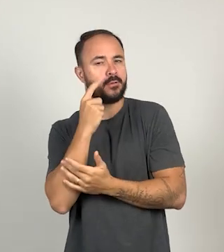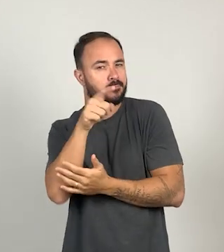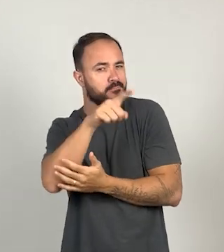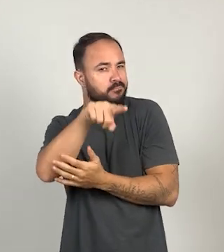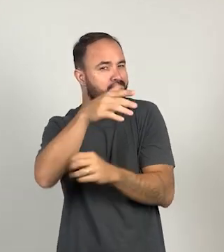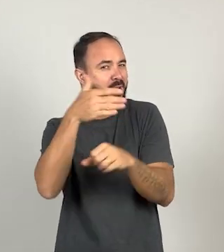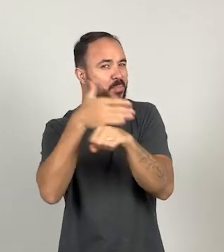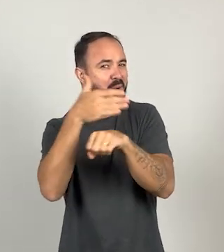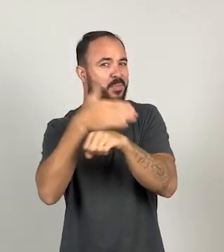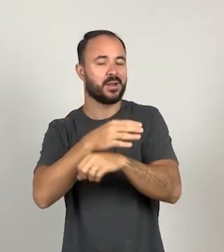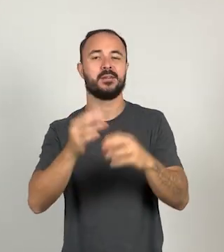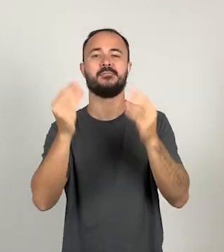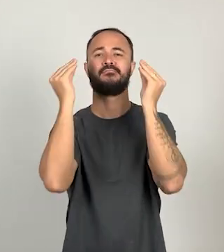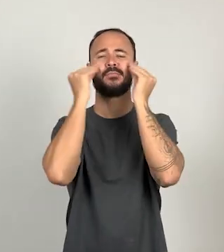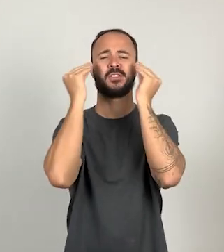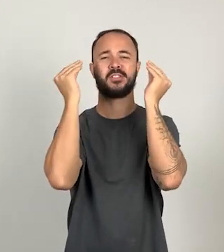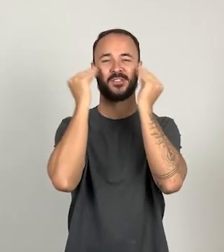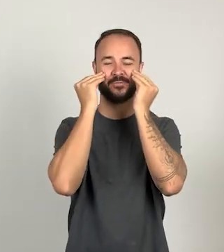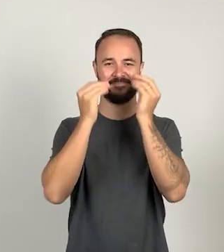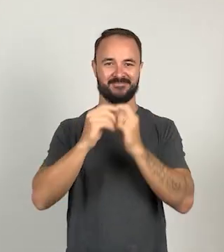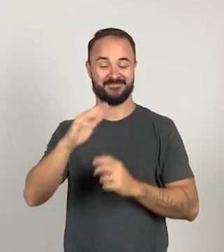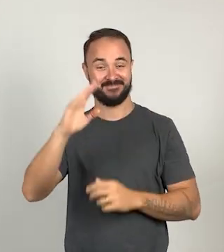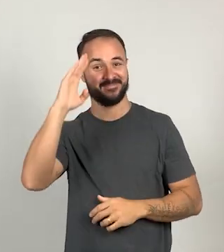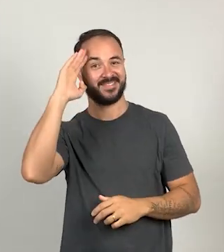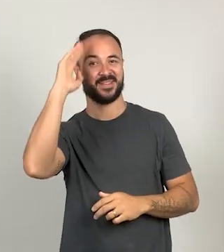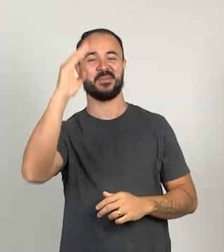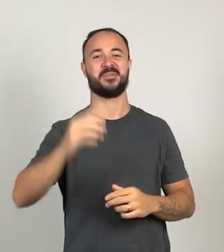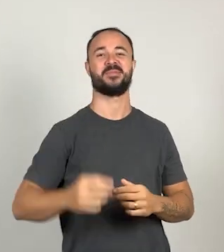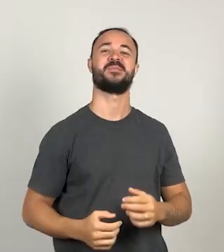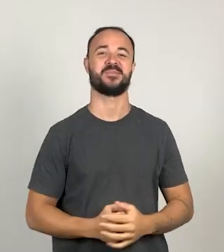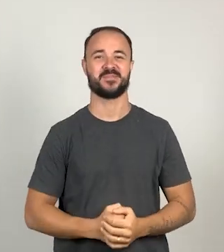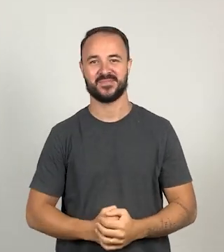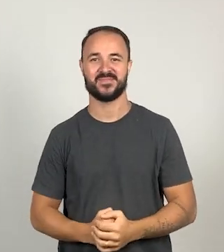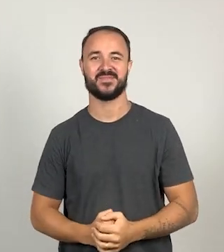participando. Beijinhos da Tia Fábia e até a próxima.